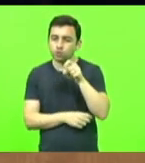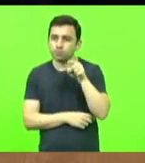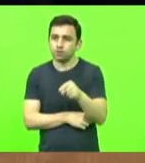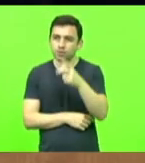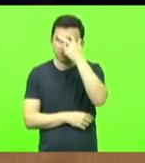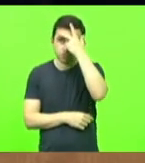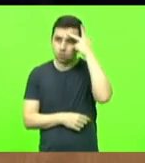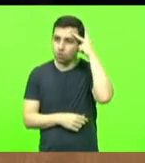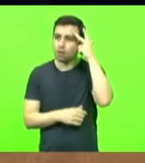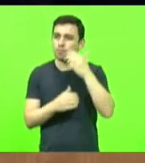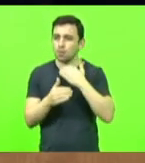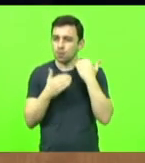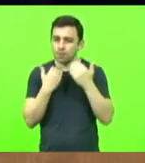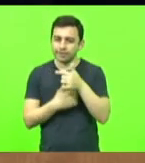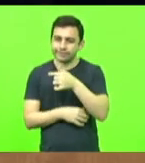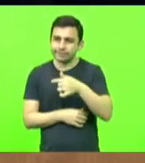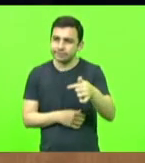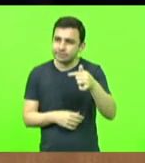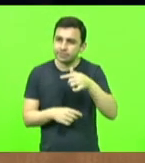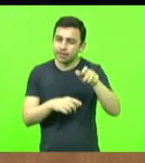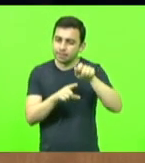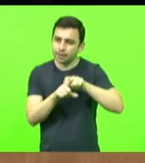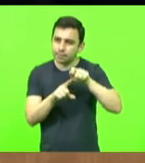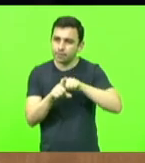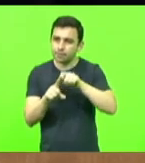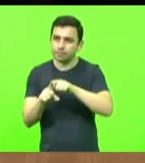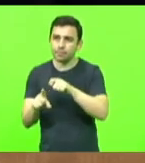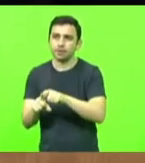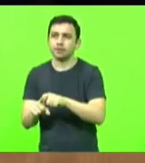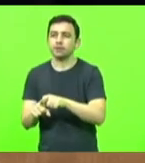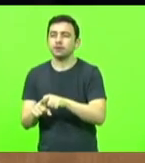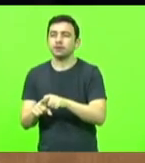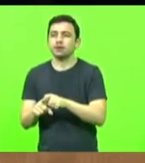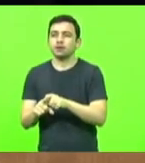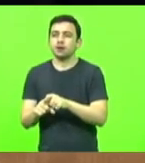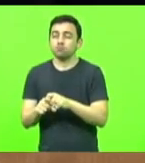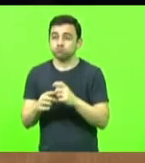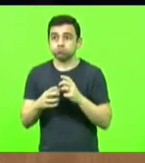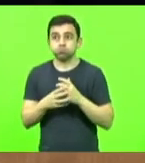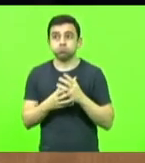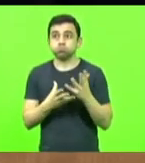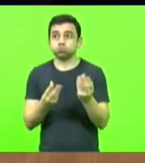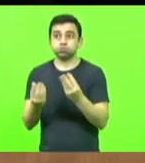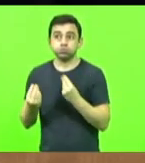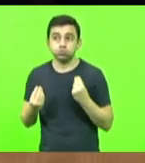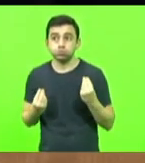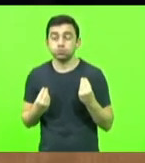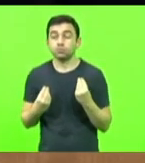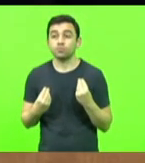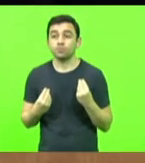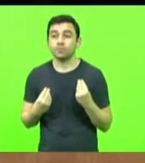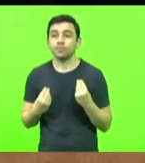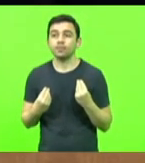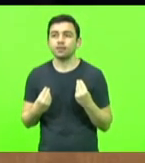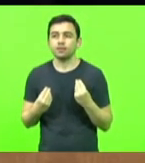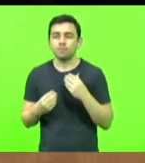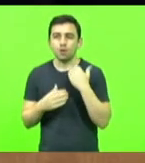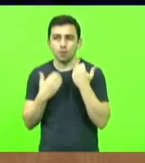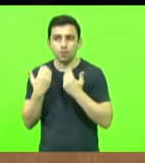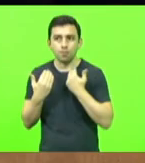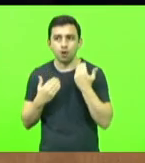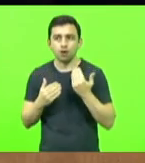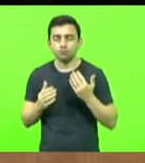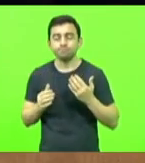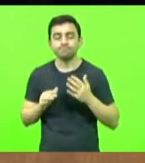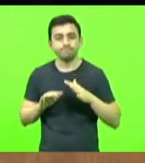nas semanas e meses seguintes. O grande número de mortes deu um importante impulso aos